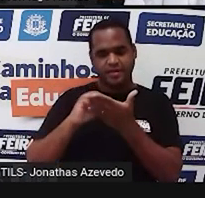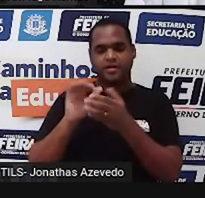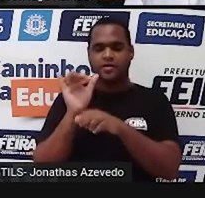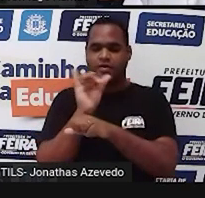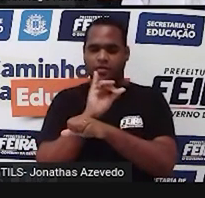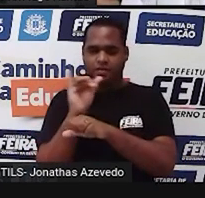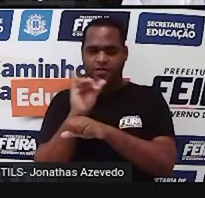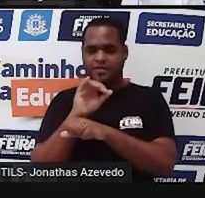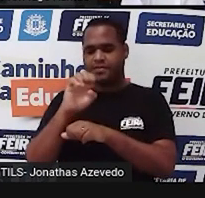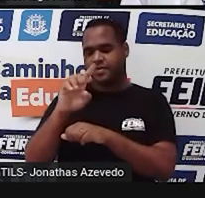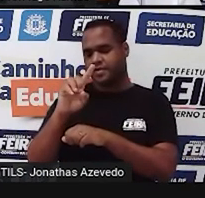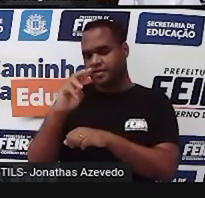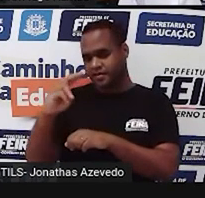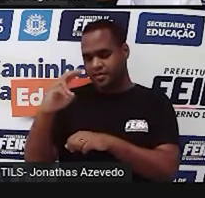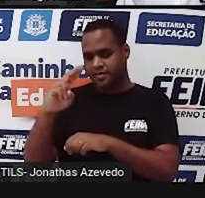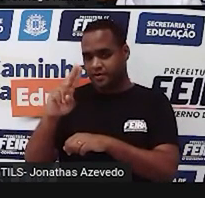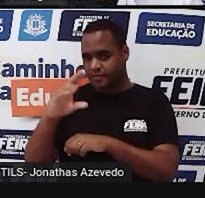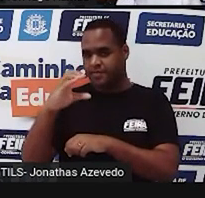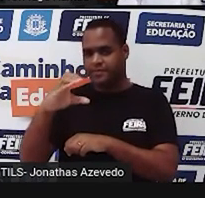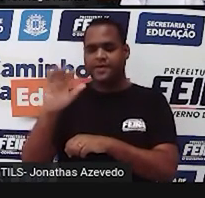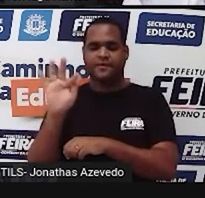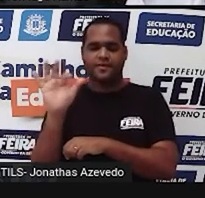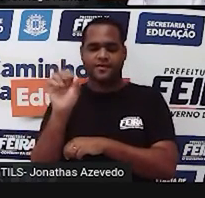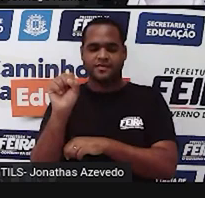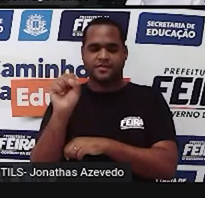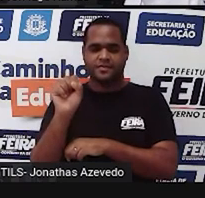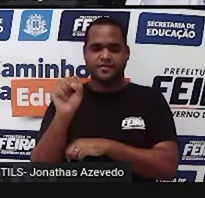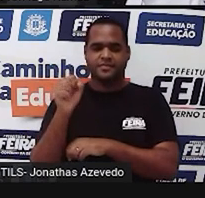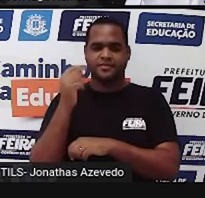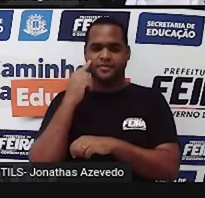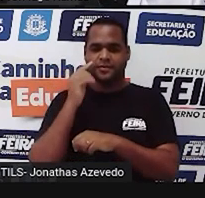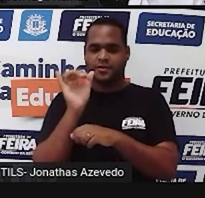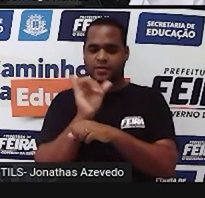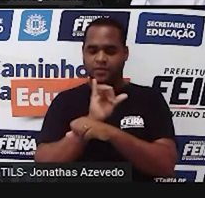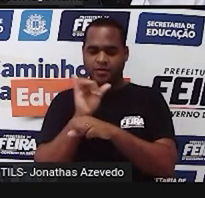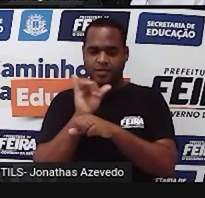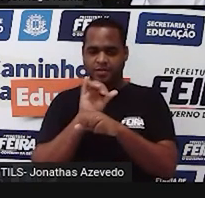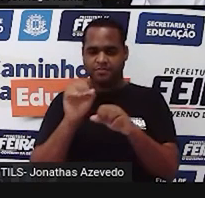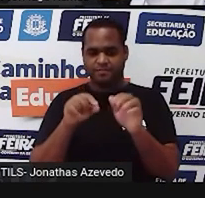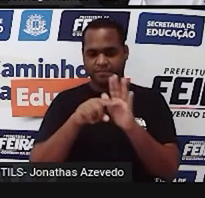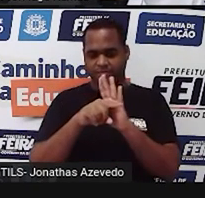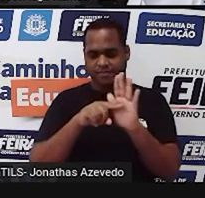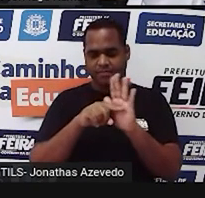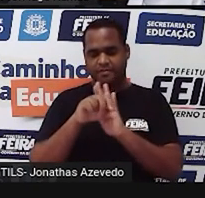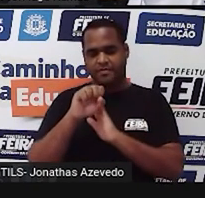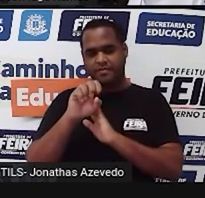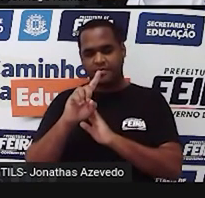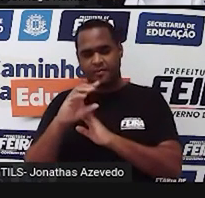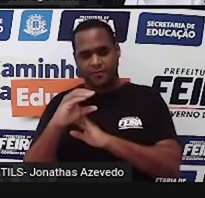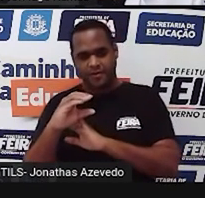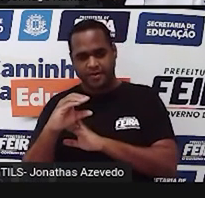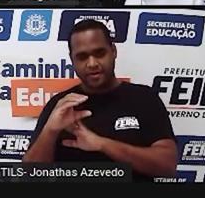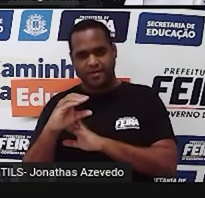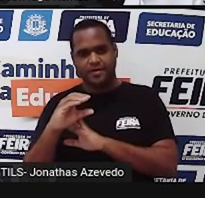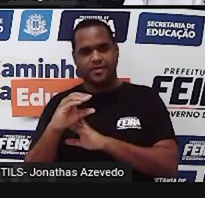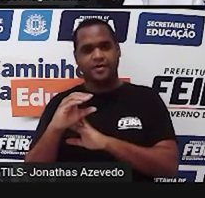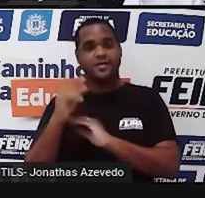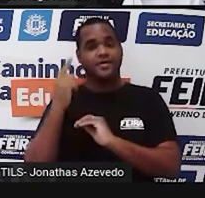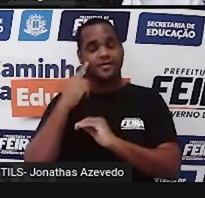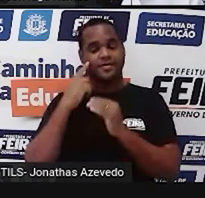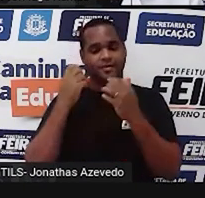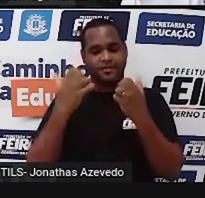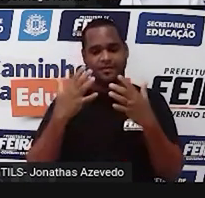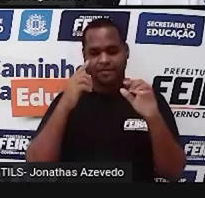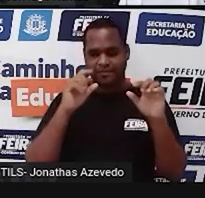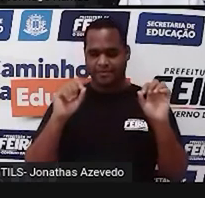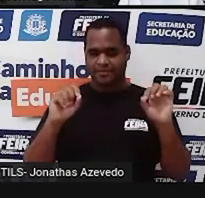da Seduc Feira de Santana. Abriu o YouTube, pesquisou Seduc Feira de Santana, você vai achar o